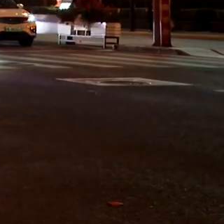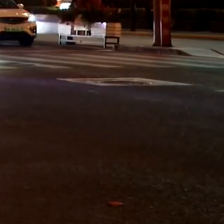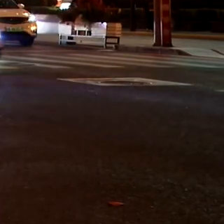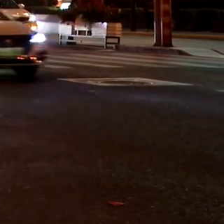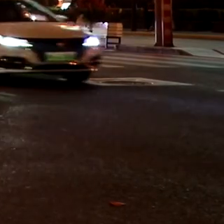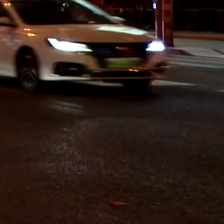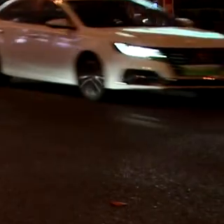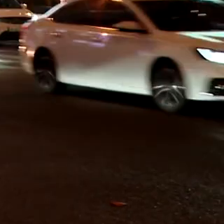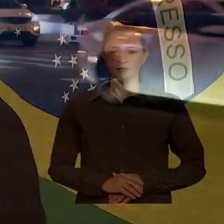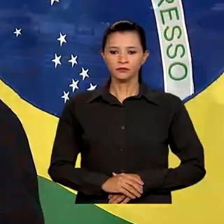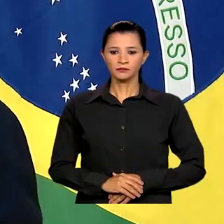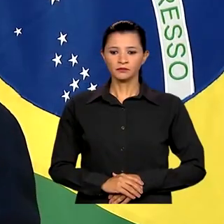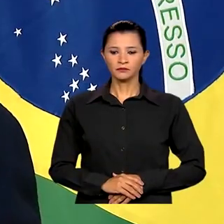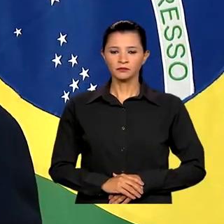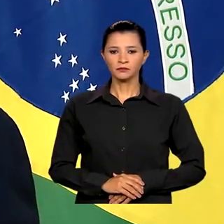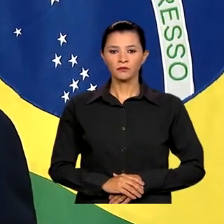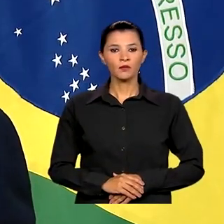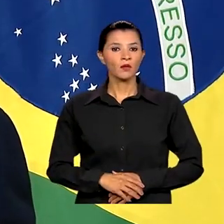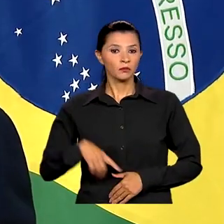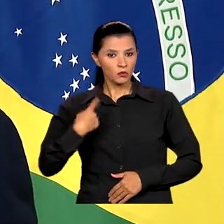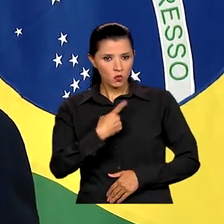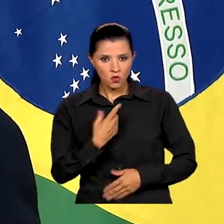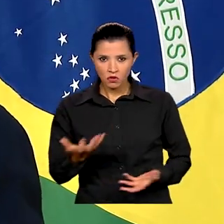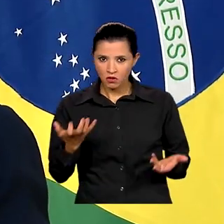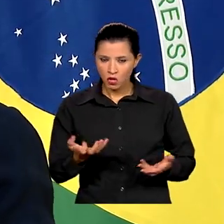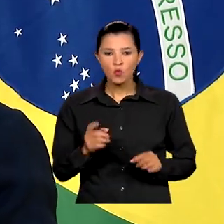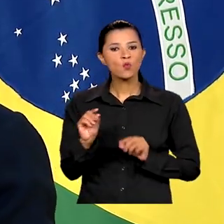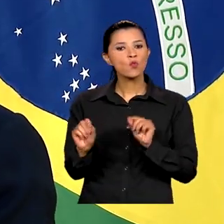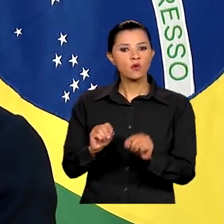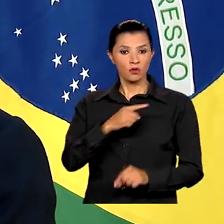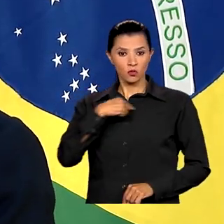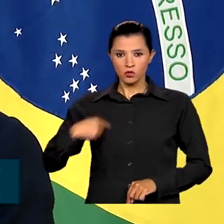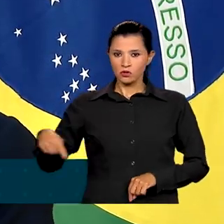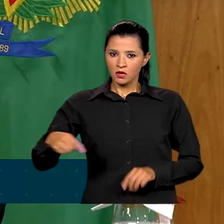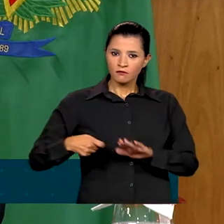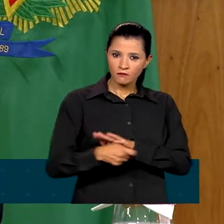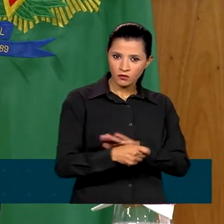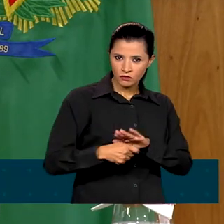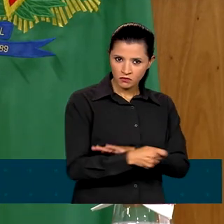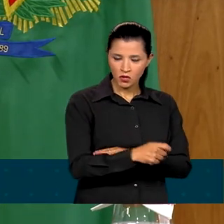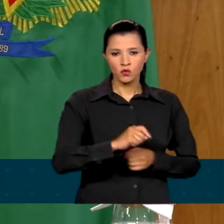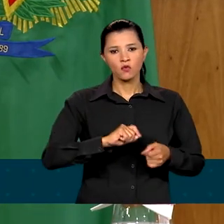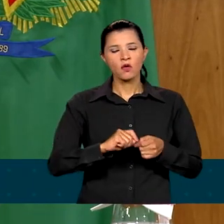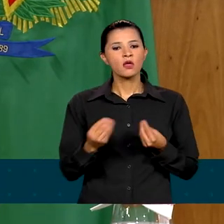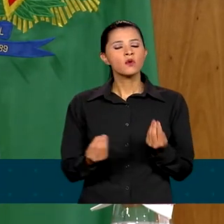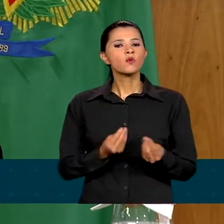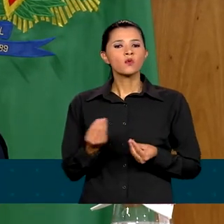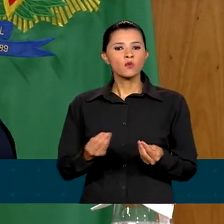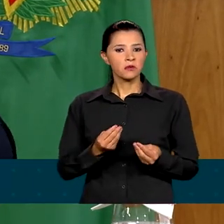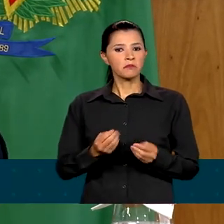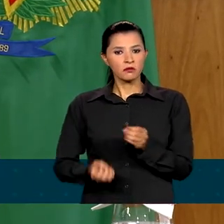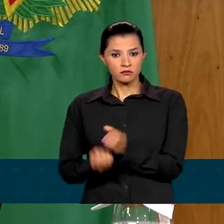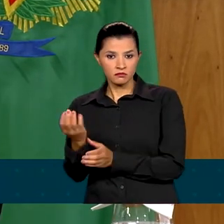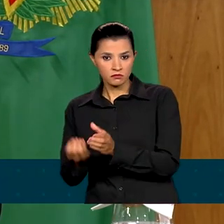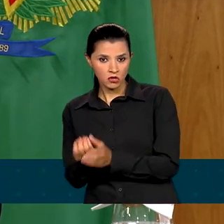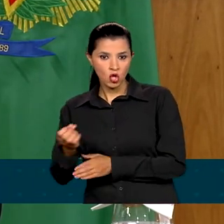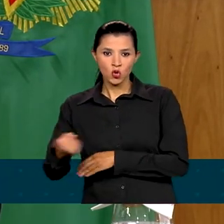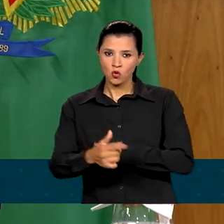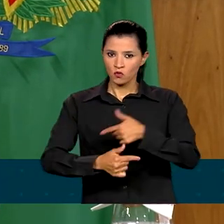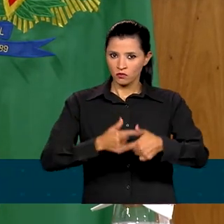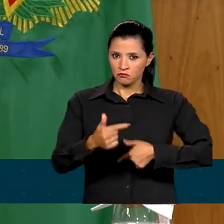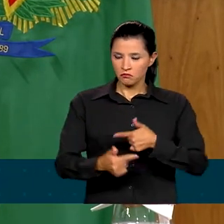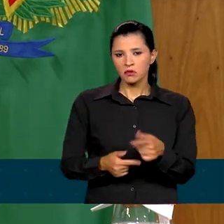Vamos ver. O que nós queremos é que os chineses façam investimento para gerar novos